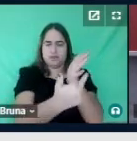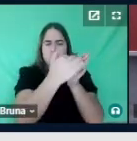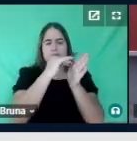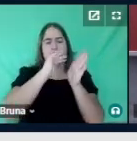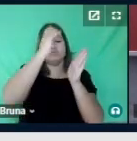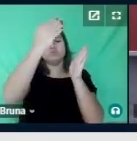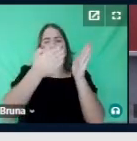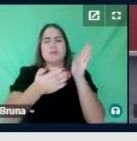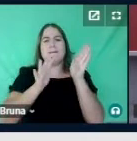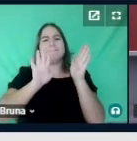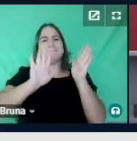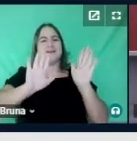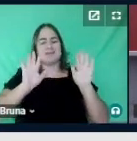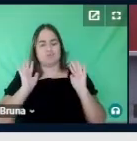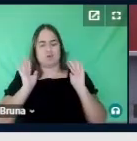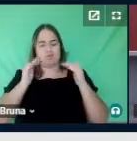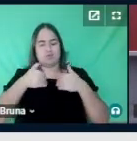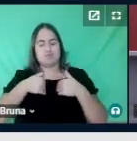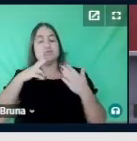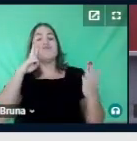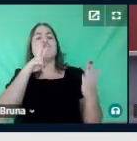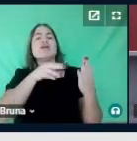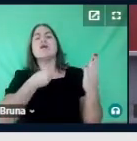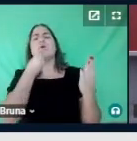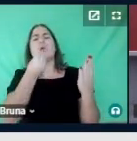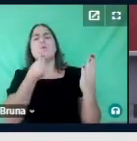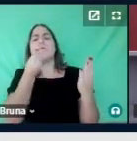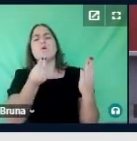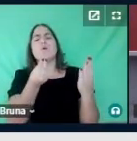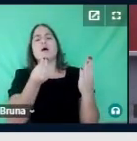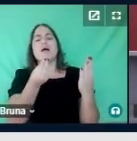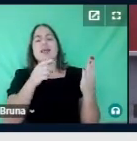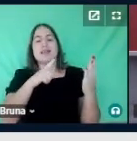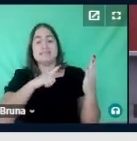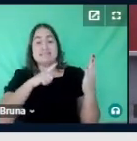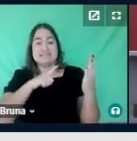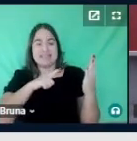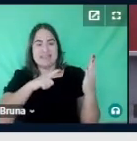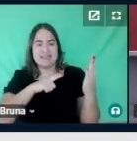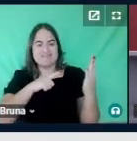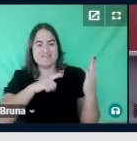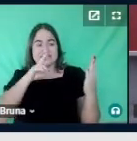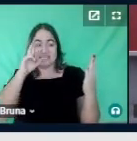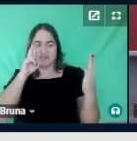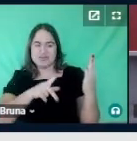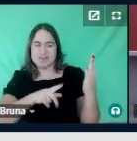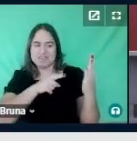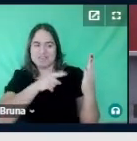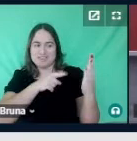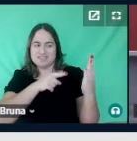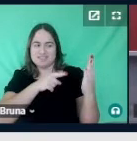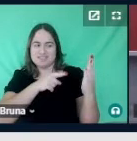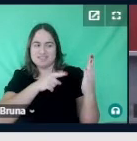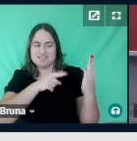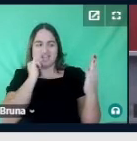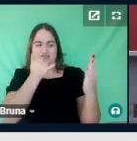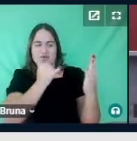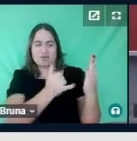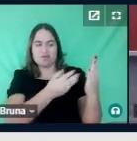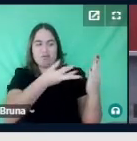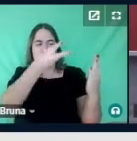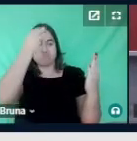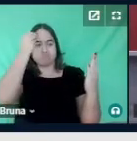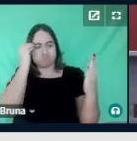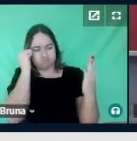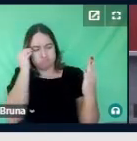autismo, há esse privilégio no processamento de informação que